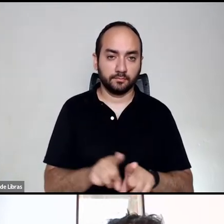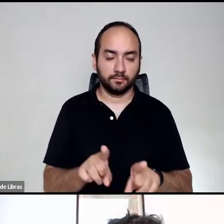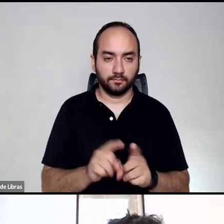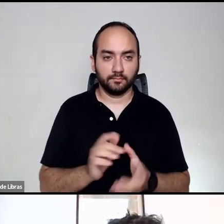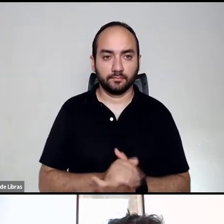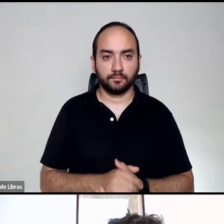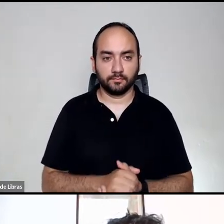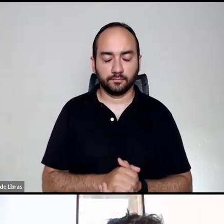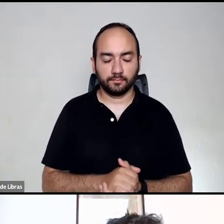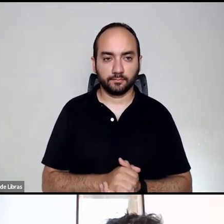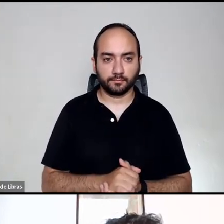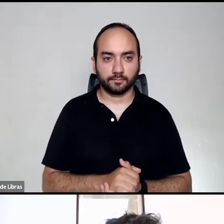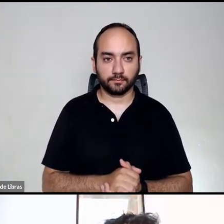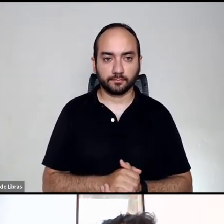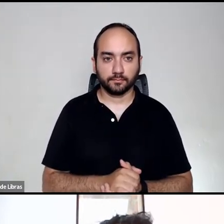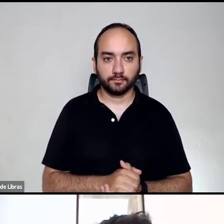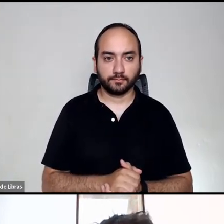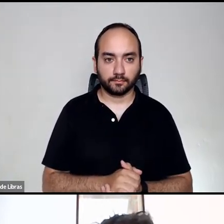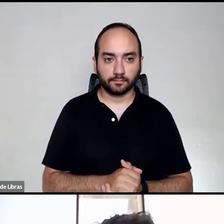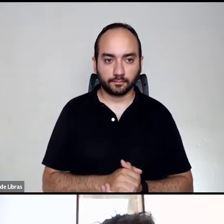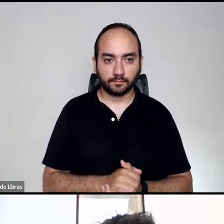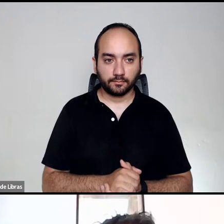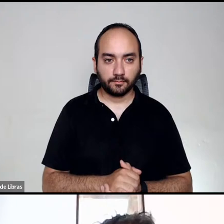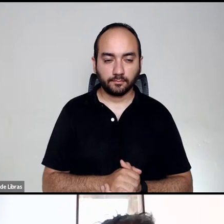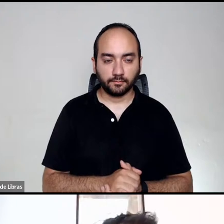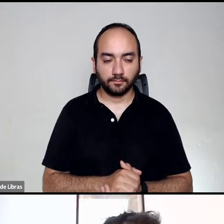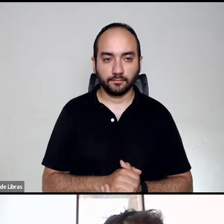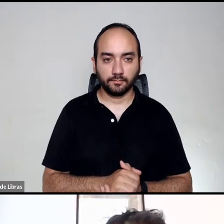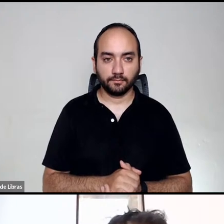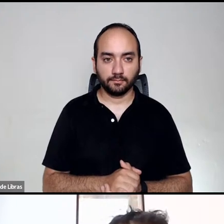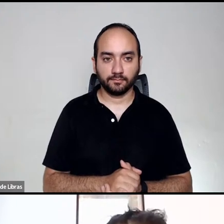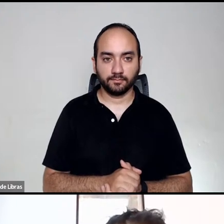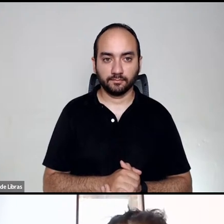iniciar? Um por vez, por favor.